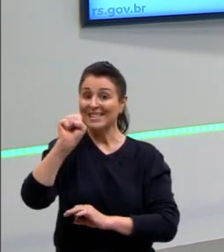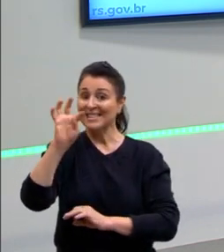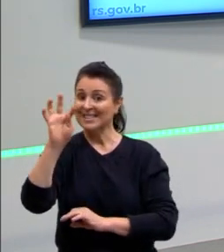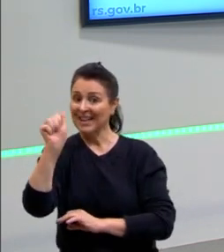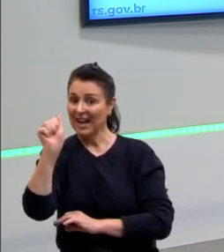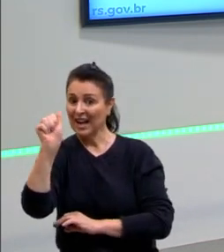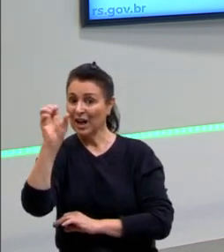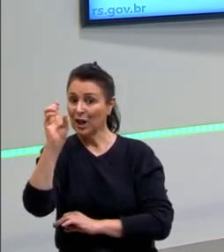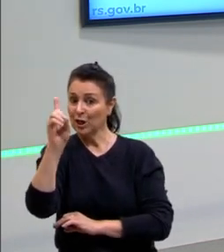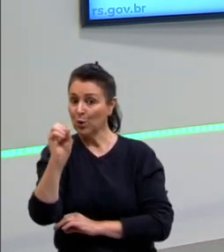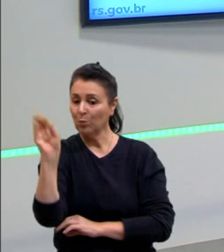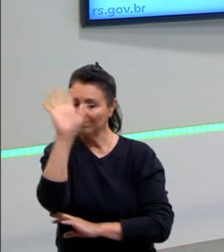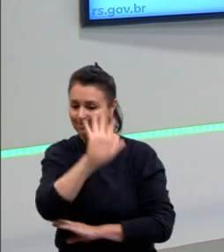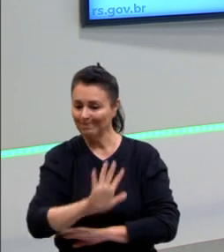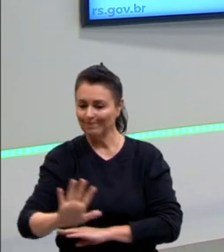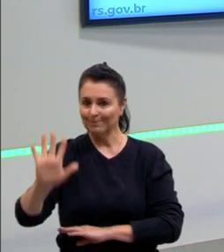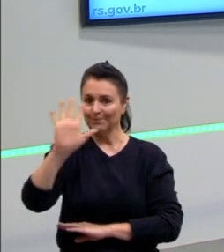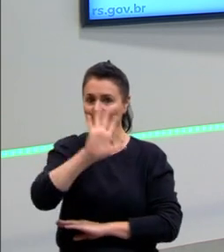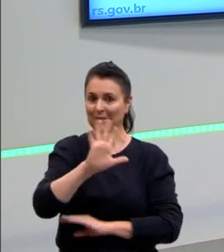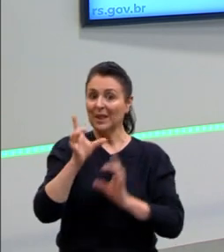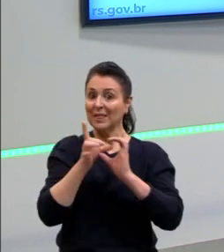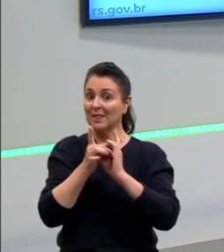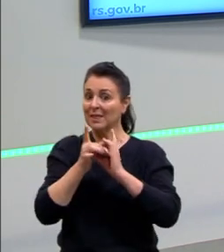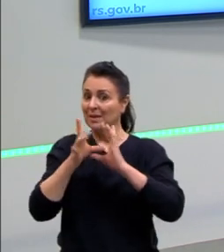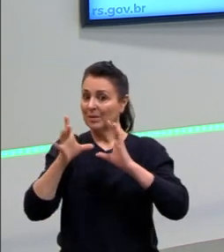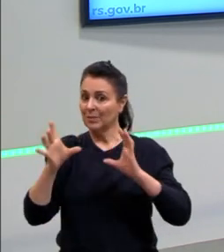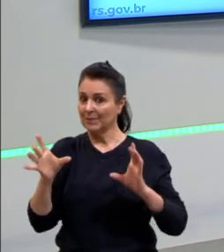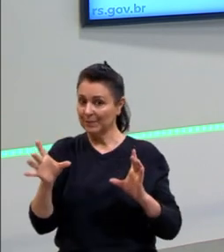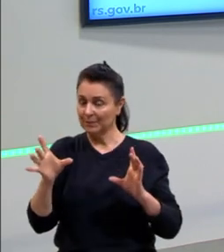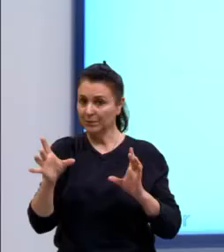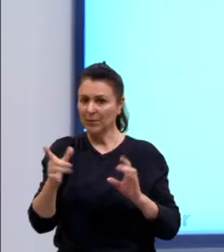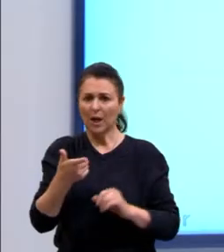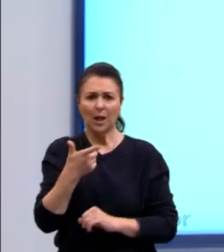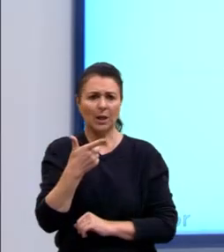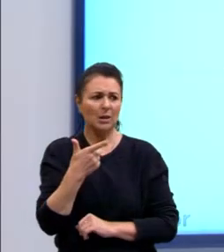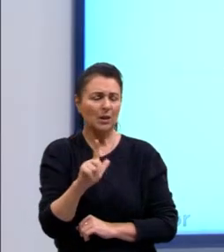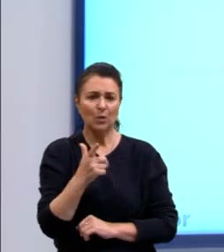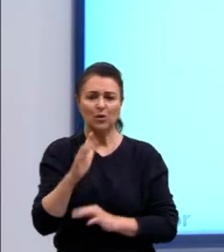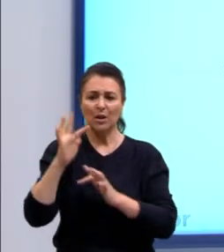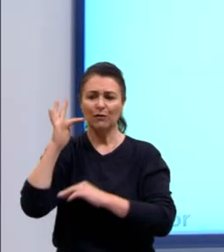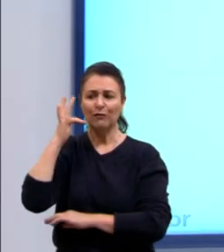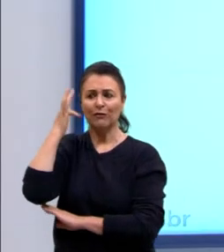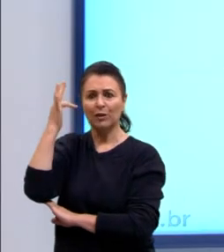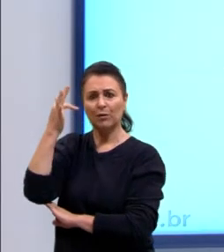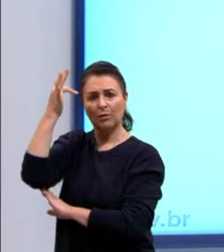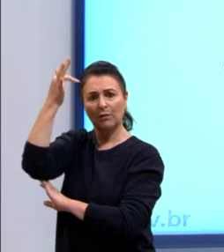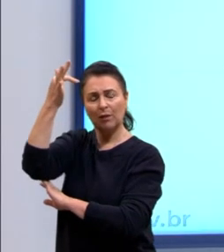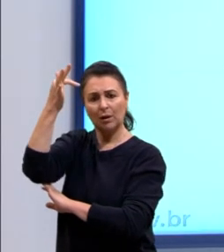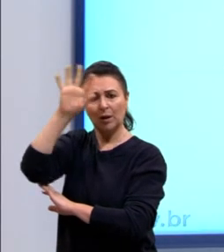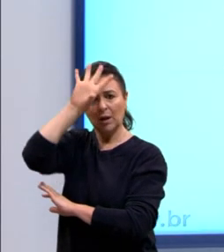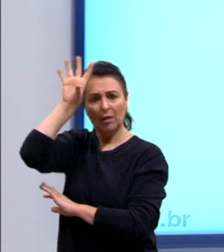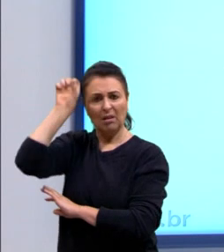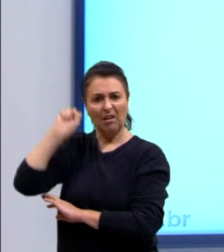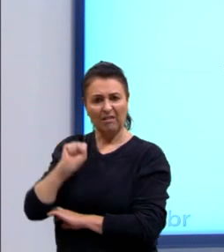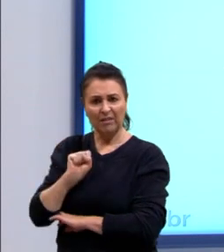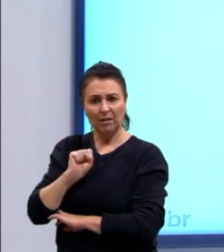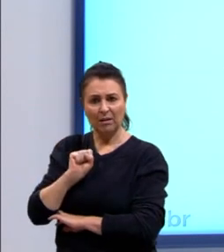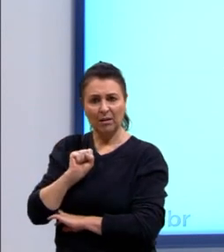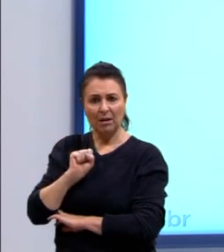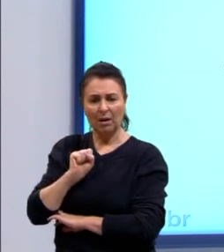democraticamente, essa importância da gente questionar que não existia filosofia na África, isso é um engano, isso é um